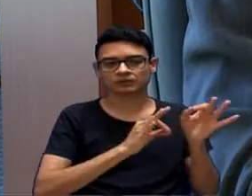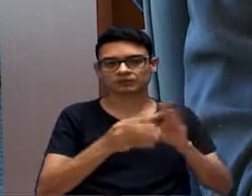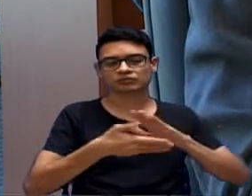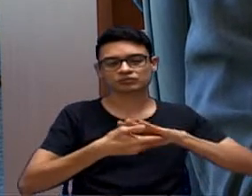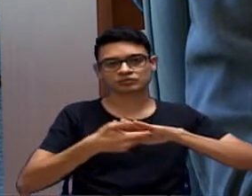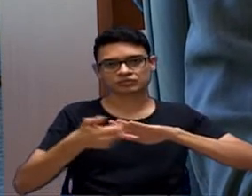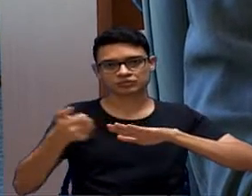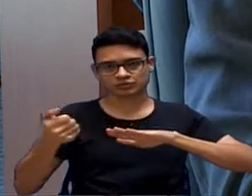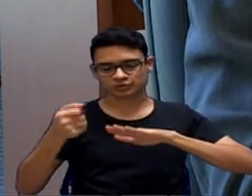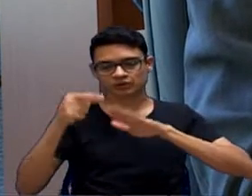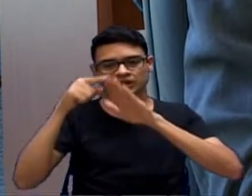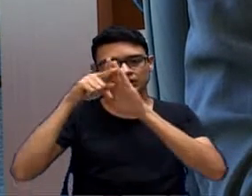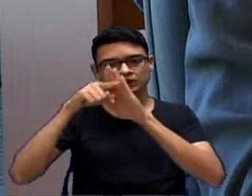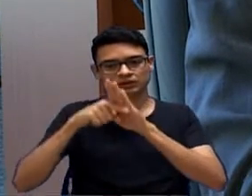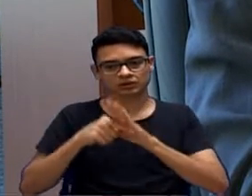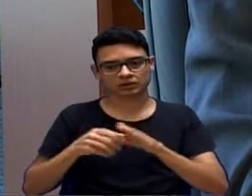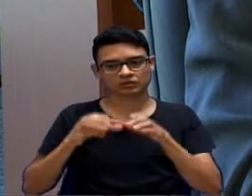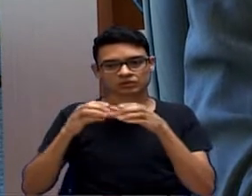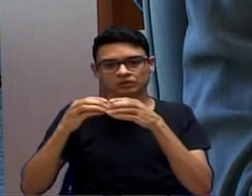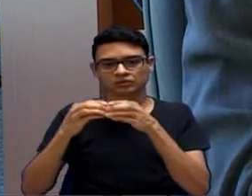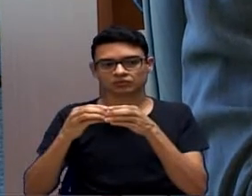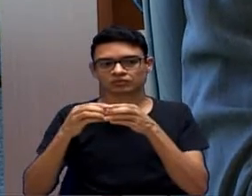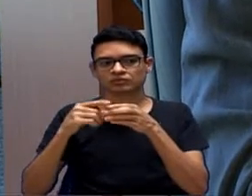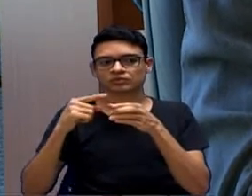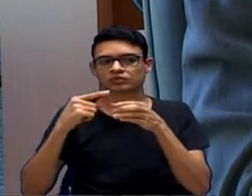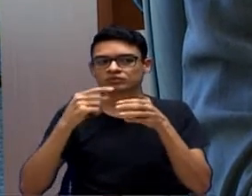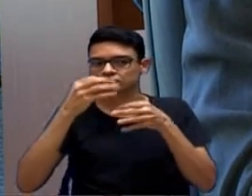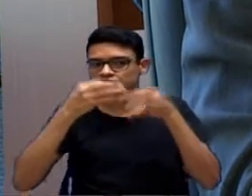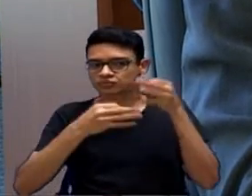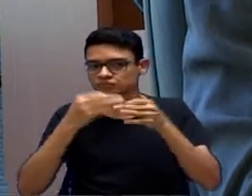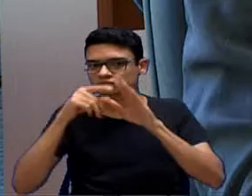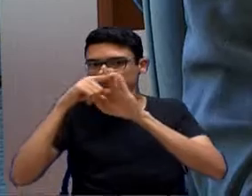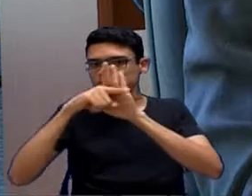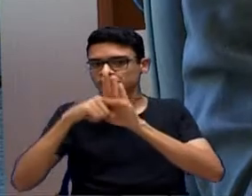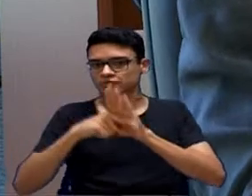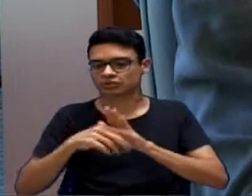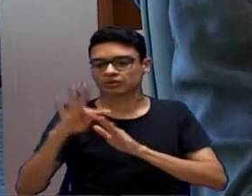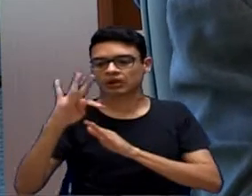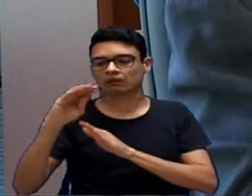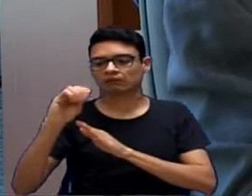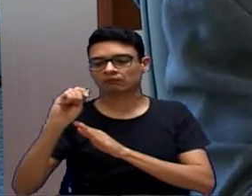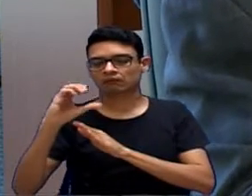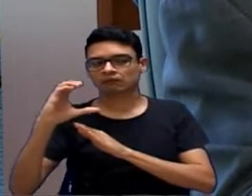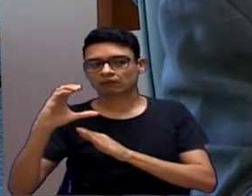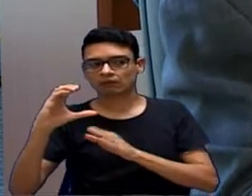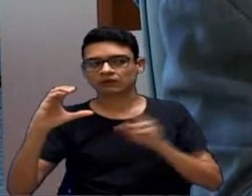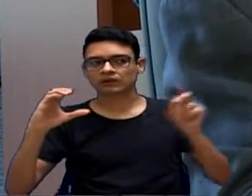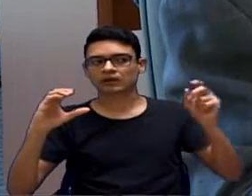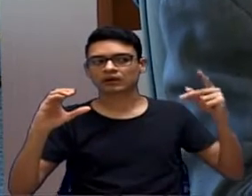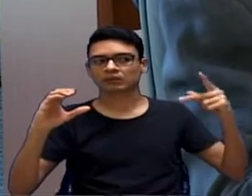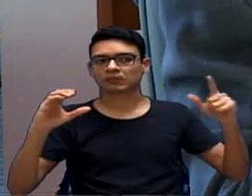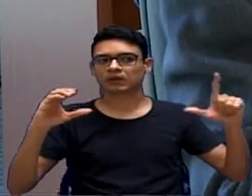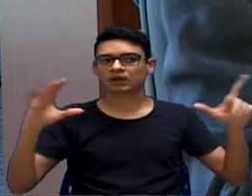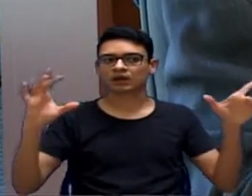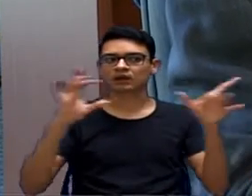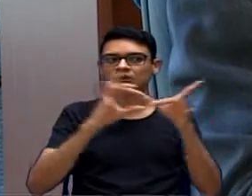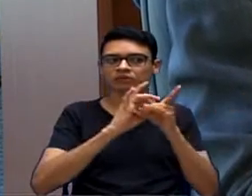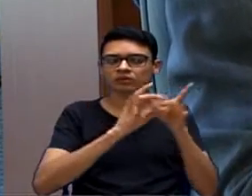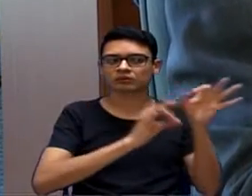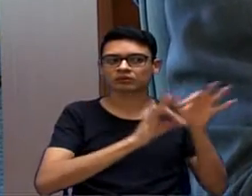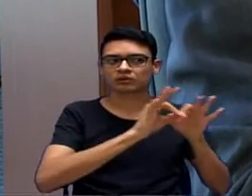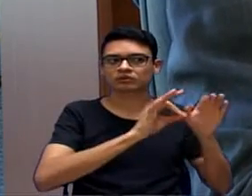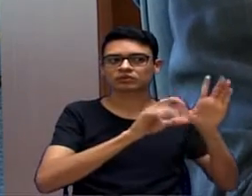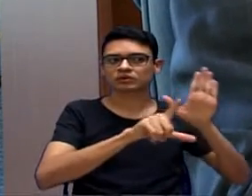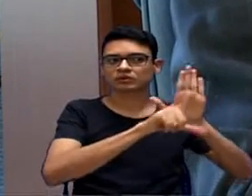para uma análise na consultoria jurídica entre o TAC e o projeto de lei que está sendo discutido. Peço a